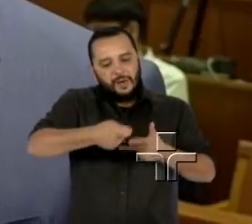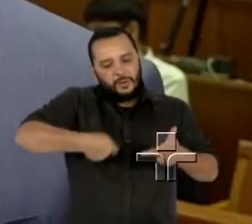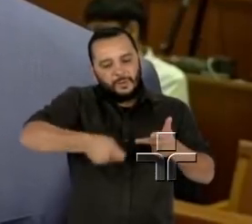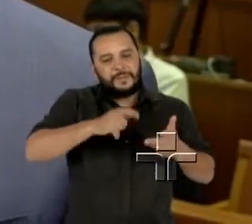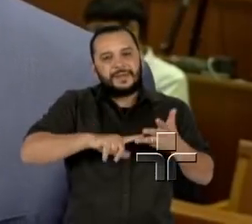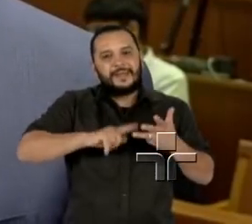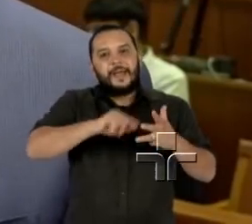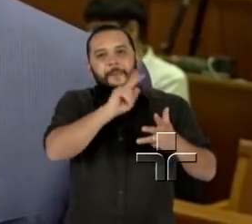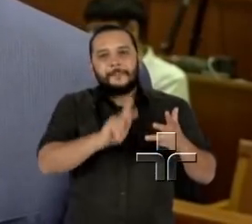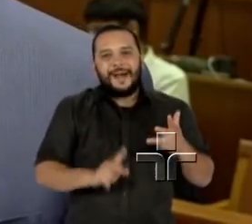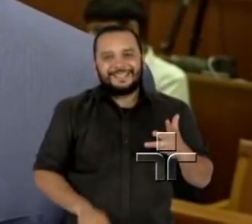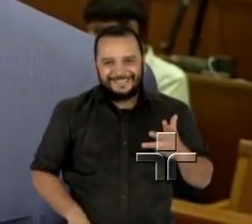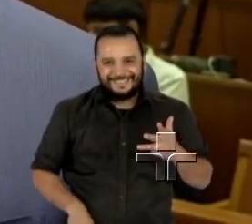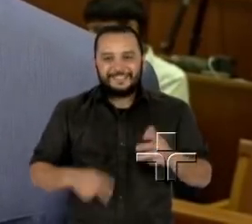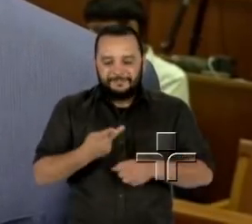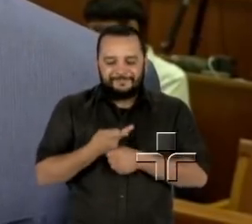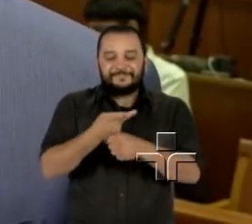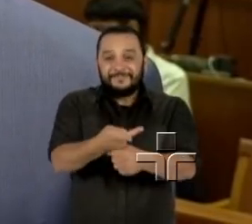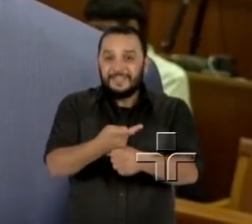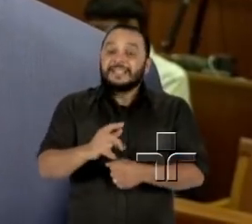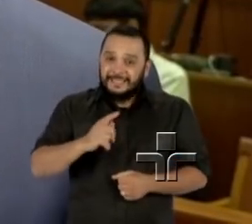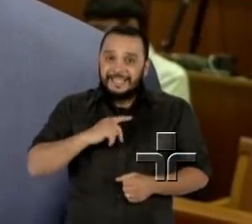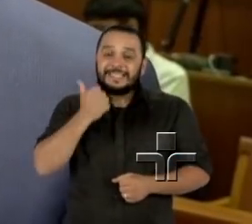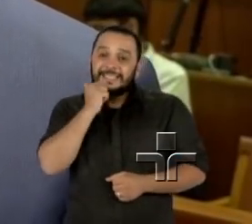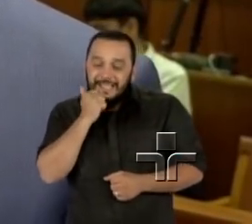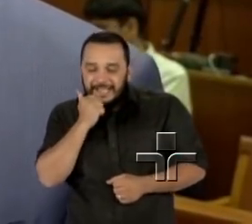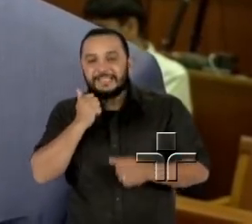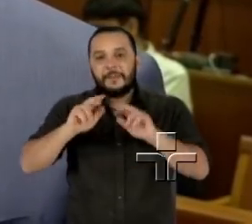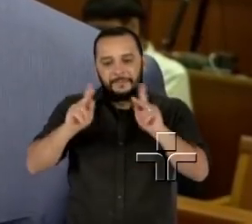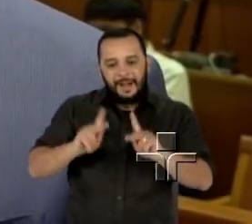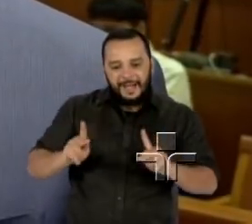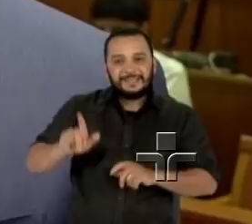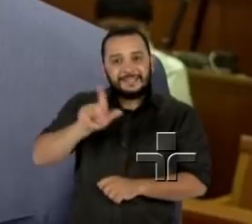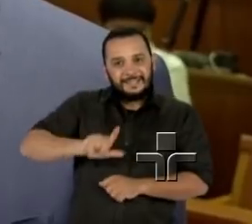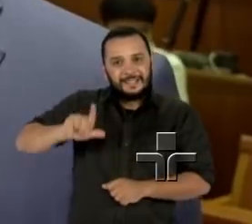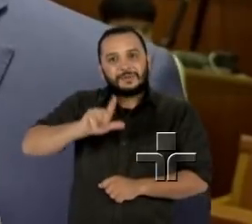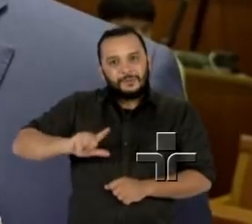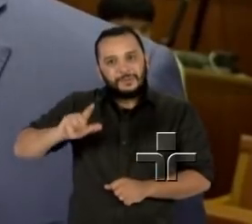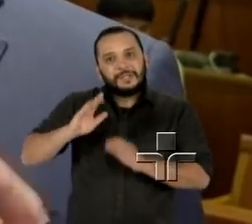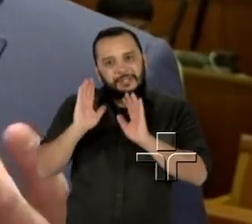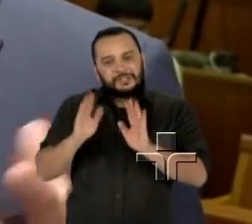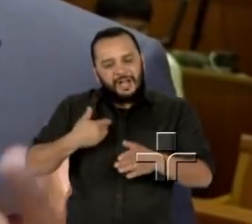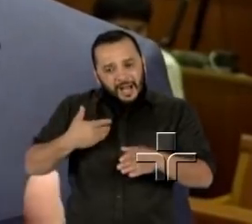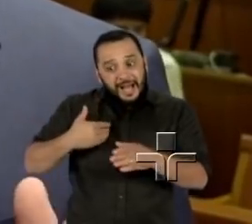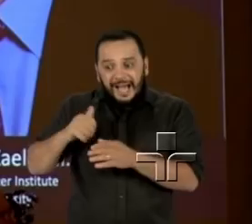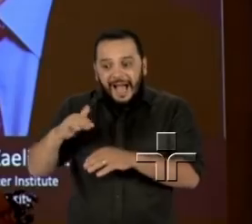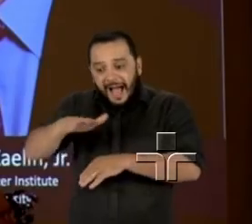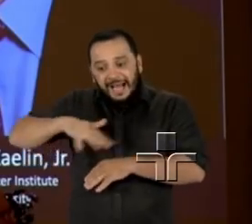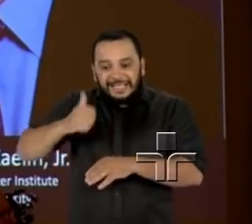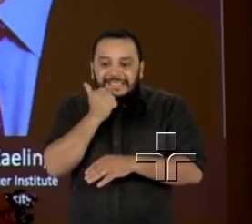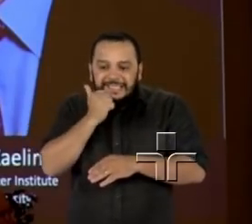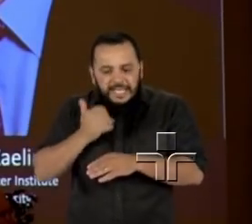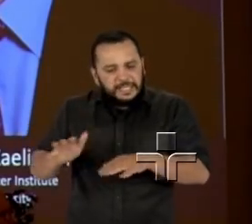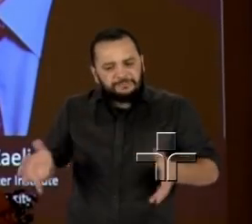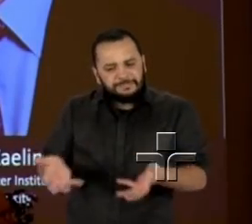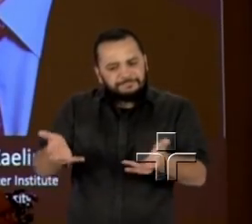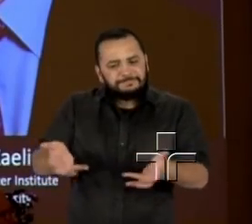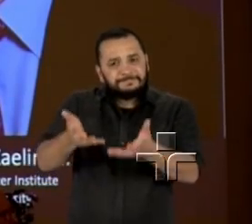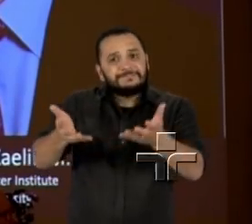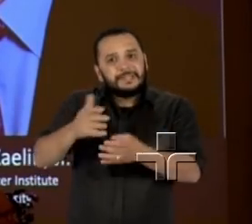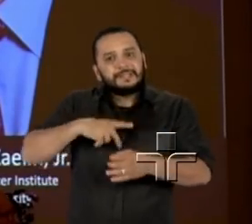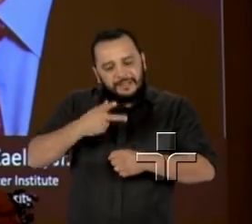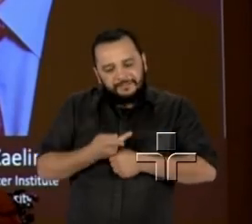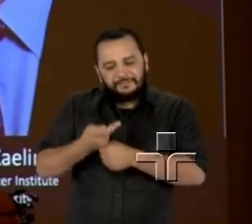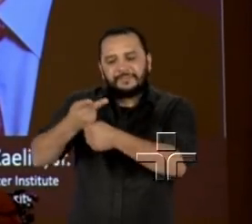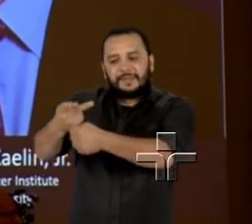contribuições para a ciência, a paz e a literatura são reconhecidas desde 1901 pelo prêmio Nobel que foi instituído num testamento